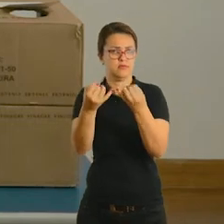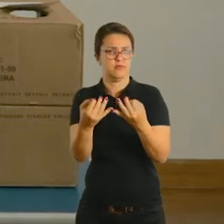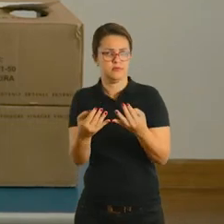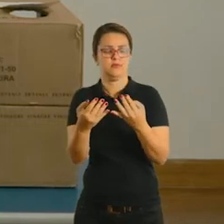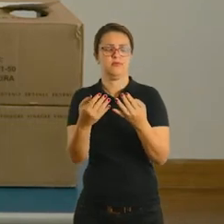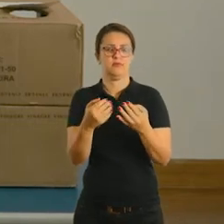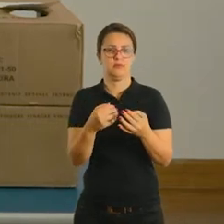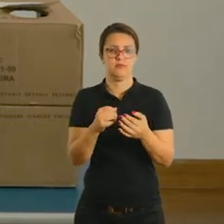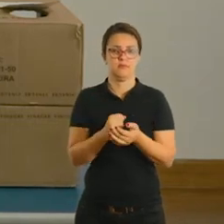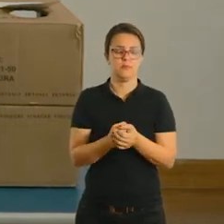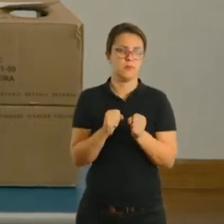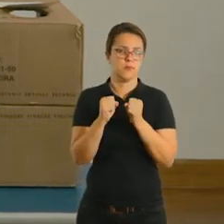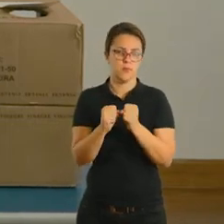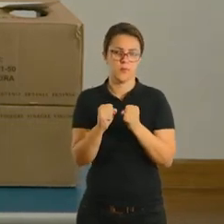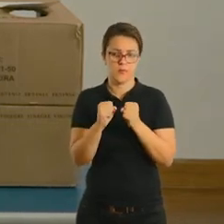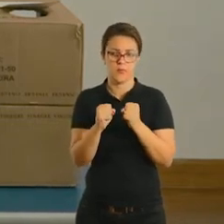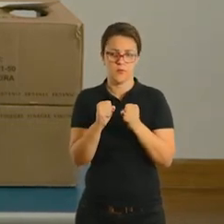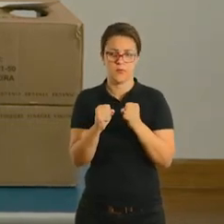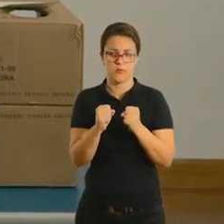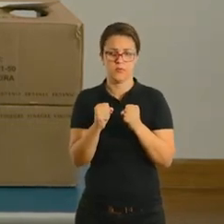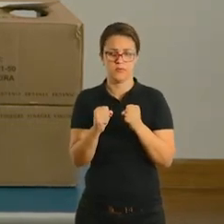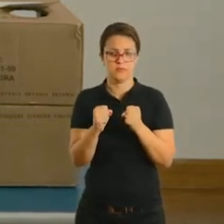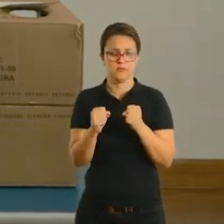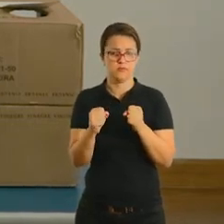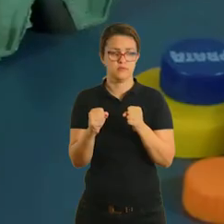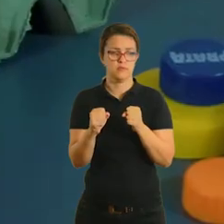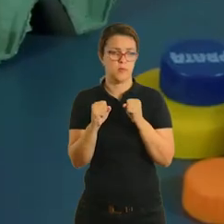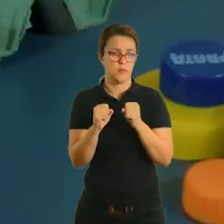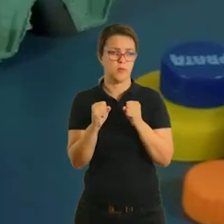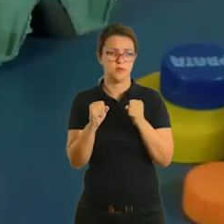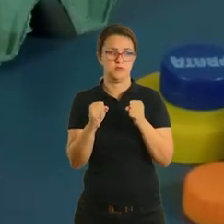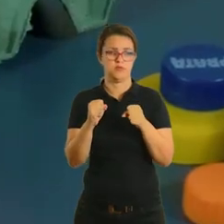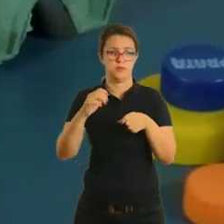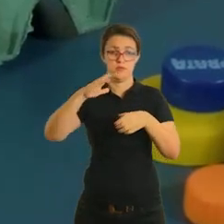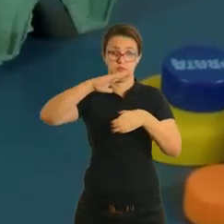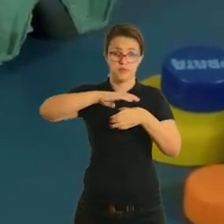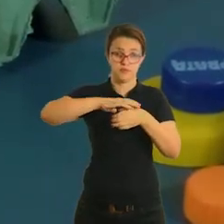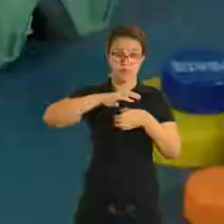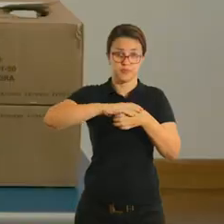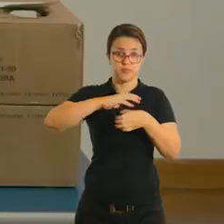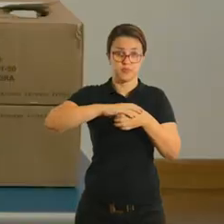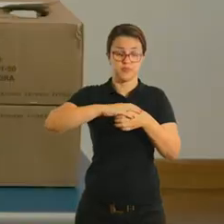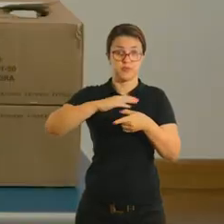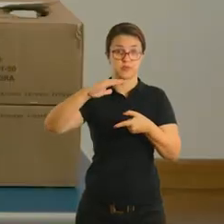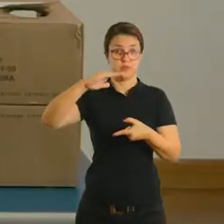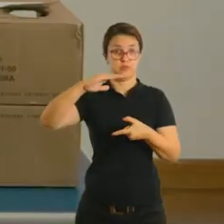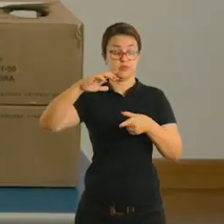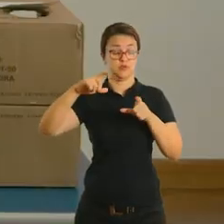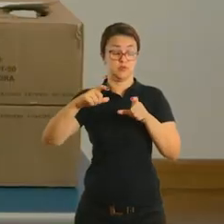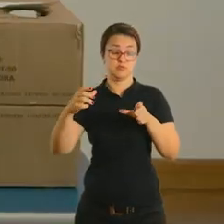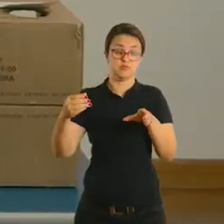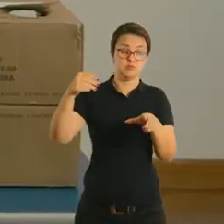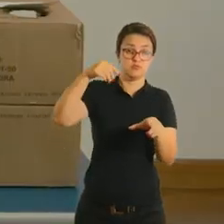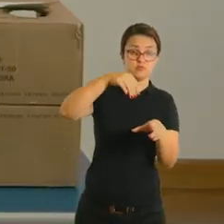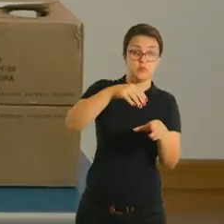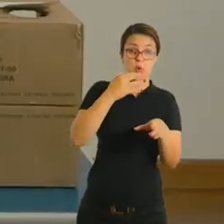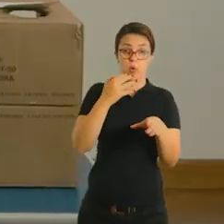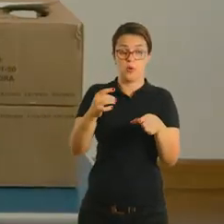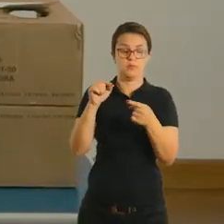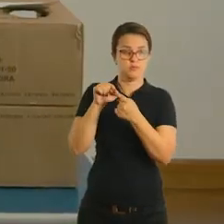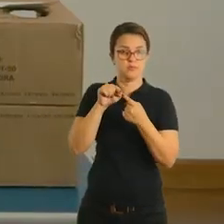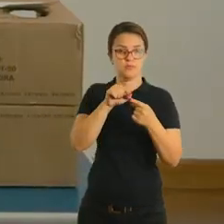maiores, até grandes, assim, que ele também vai testar e vai ver que ele não vai encaixar. Então tudo é experiência para criança. As crianças